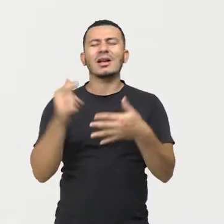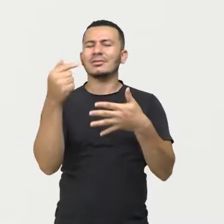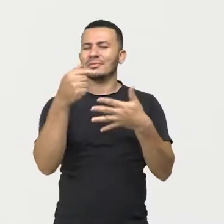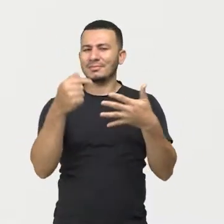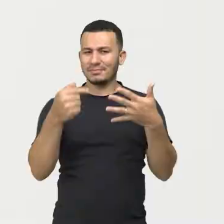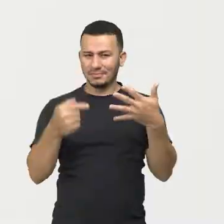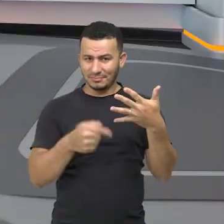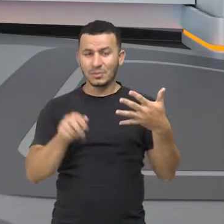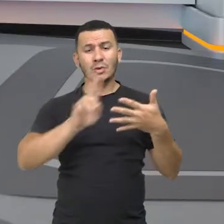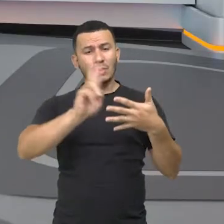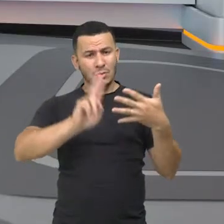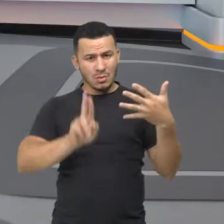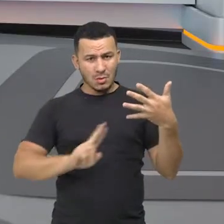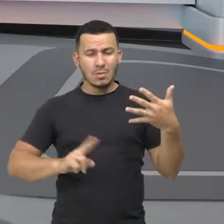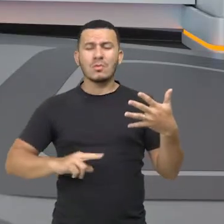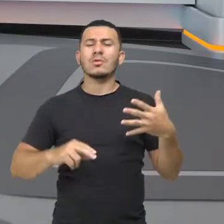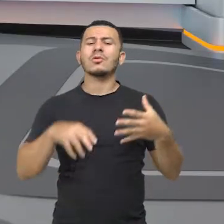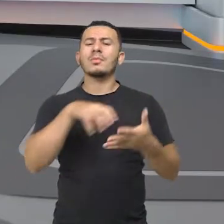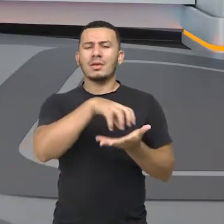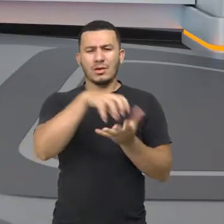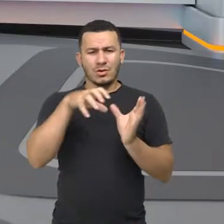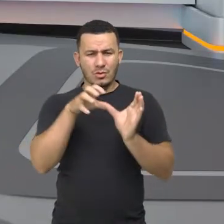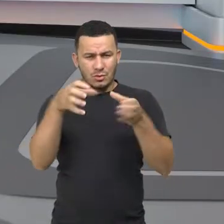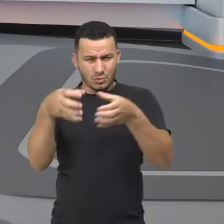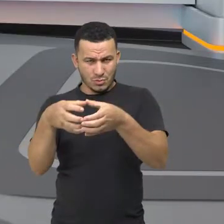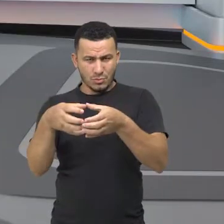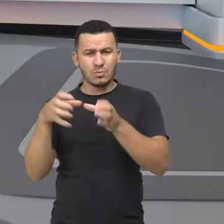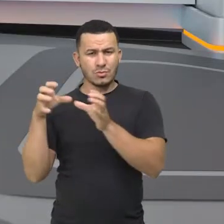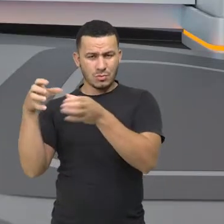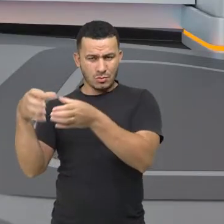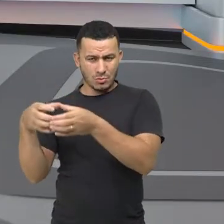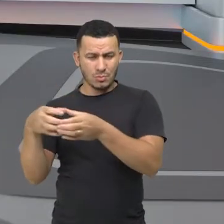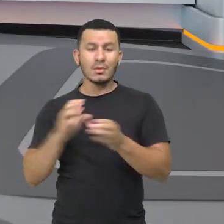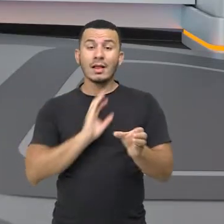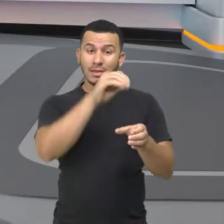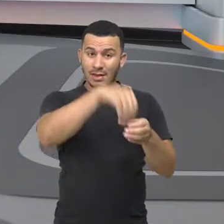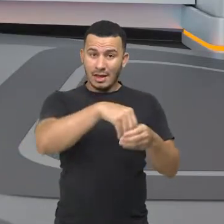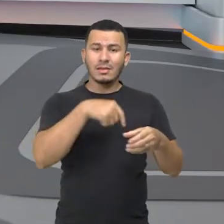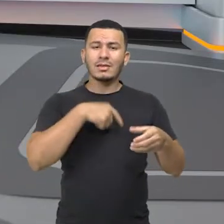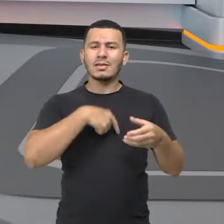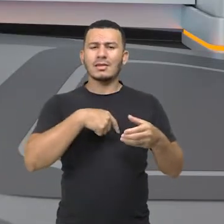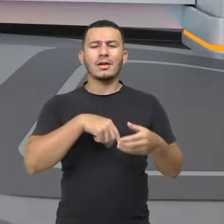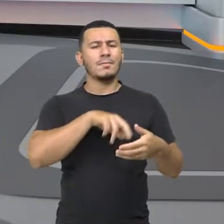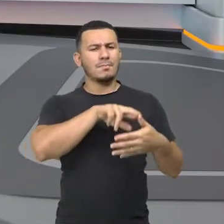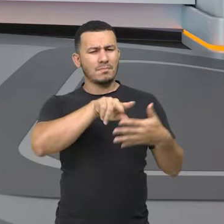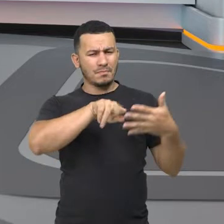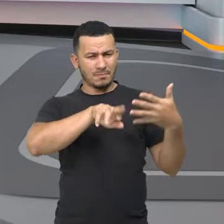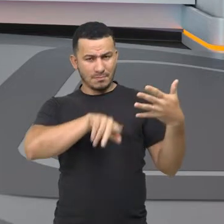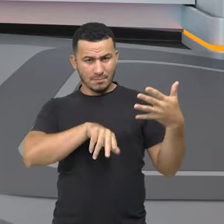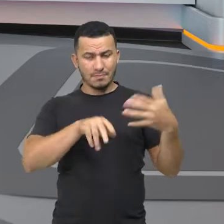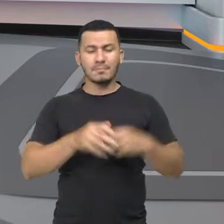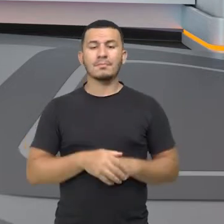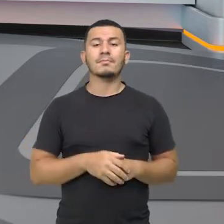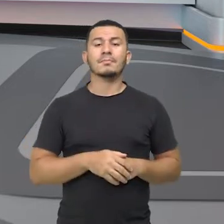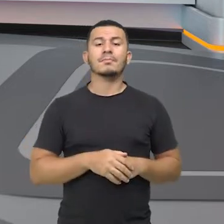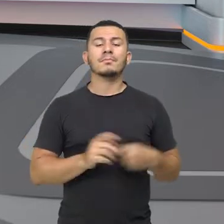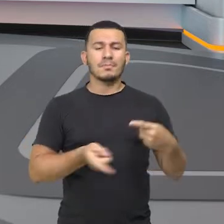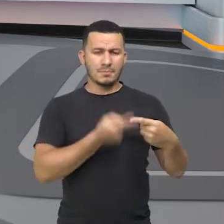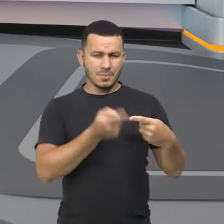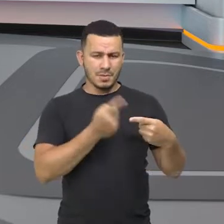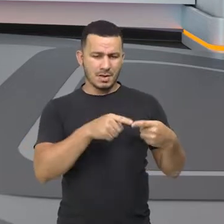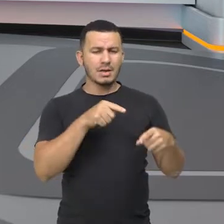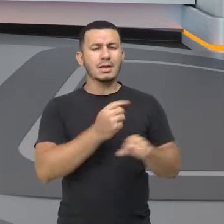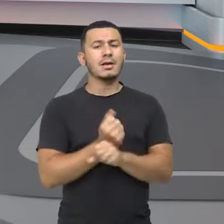então, essas categorias dentro desses dois grupos. Então, começando pelo uso, pela proteção integral. Então,